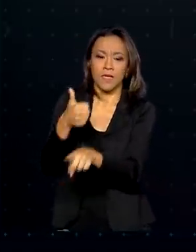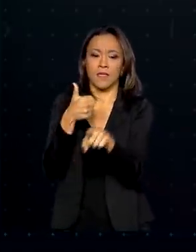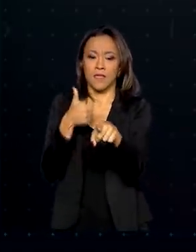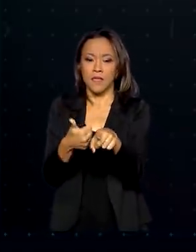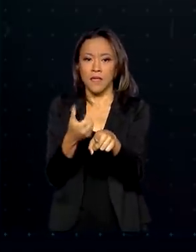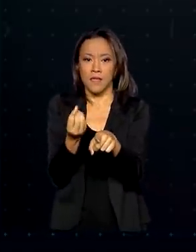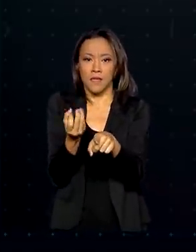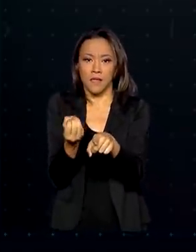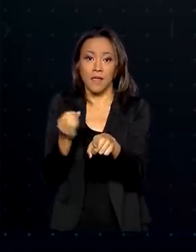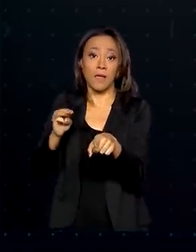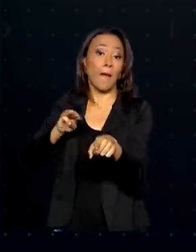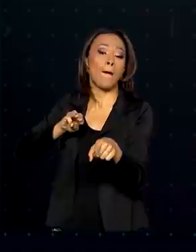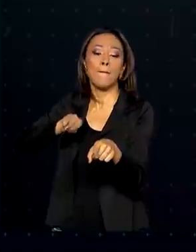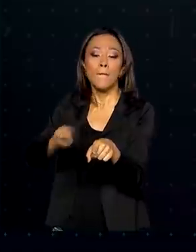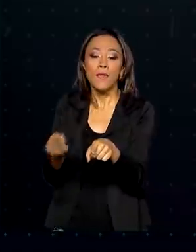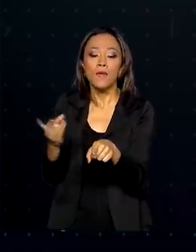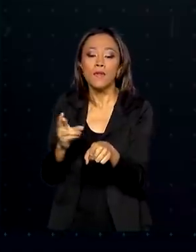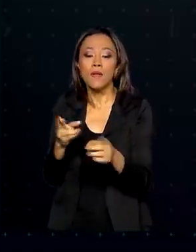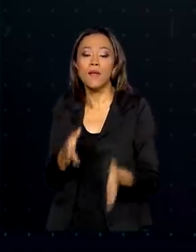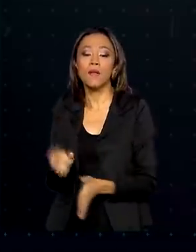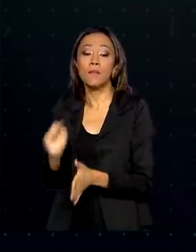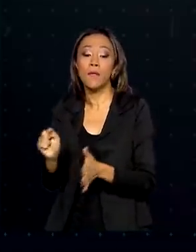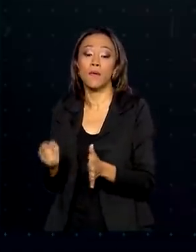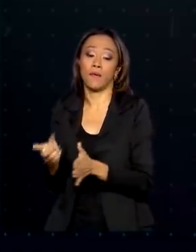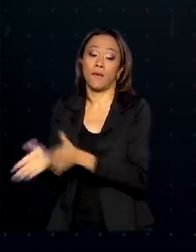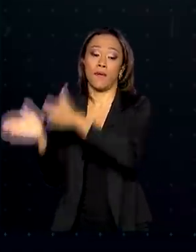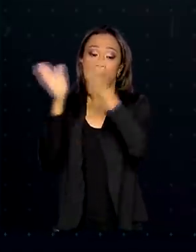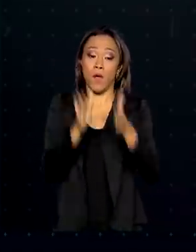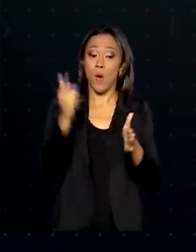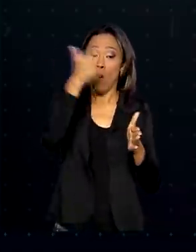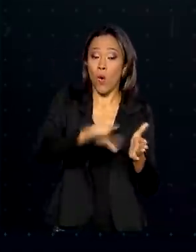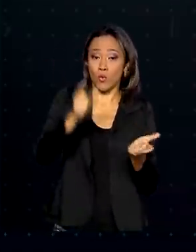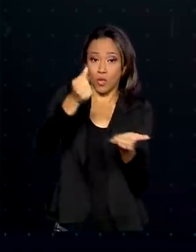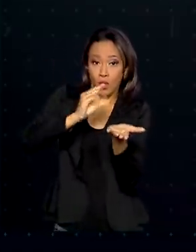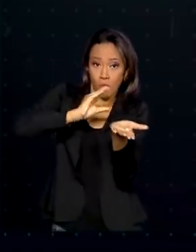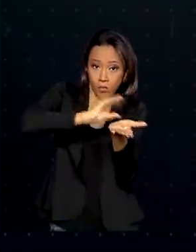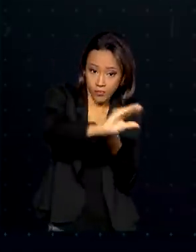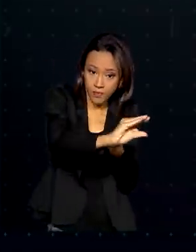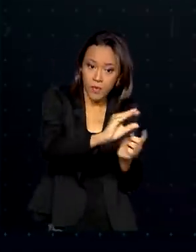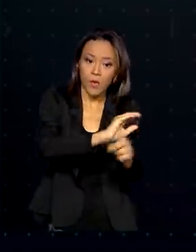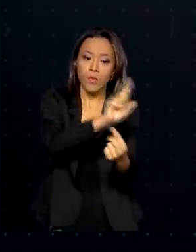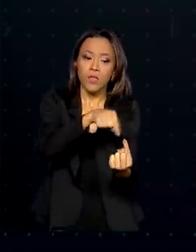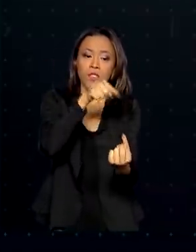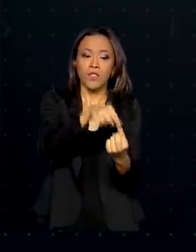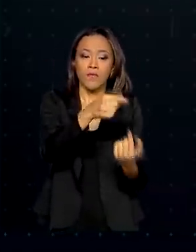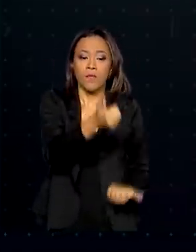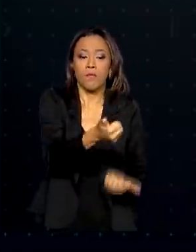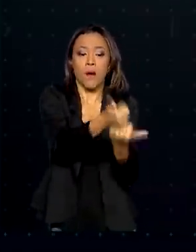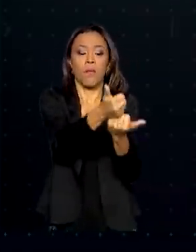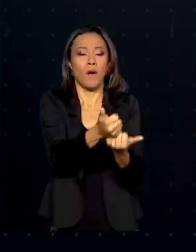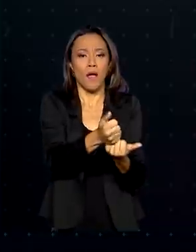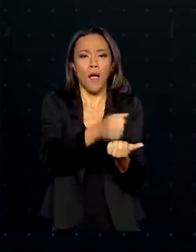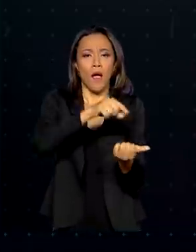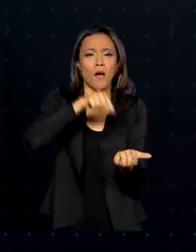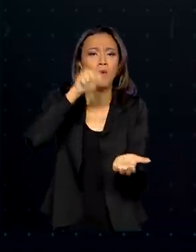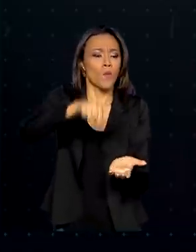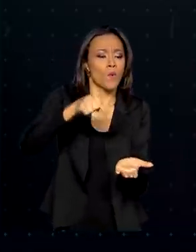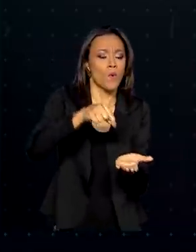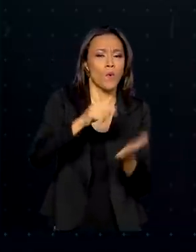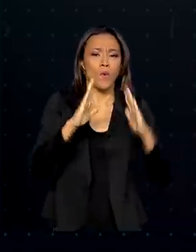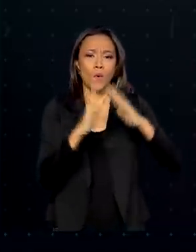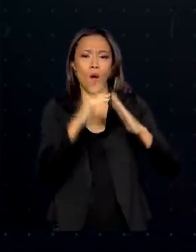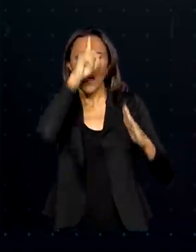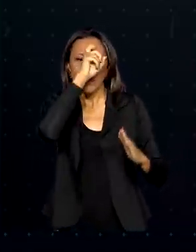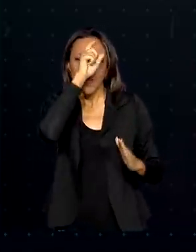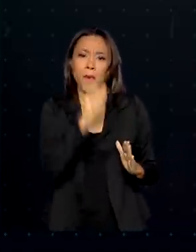milhões de reais. Outros 230 milhões de reais vão ser usados para fortalecer os núcleos hospitalares de epidemiologia,